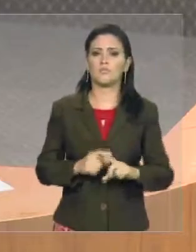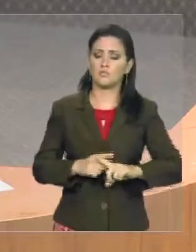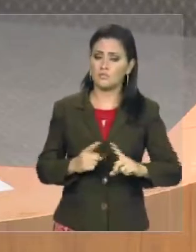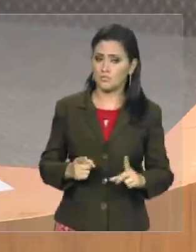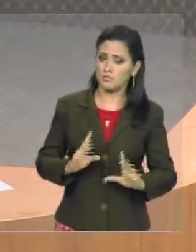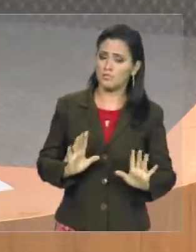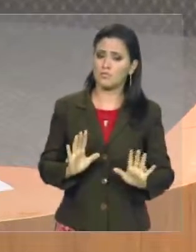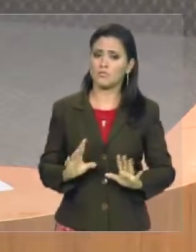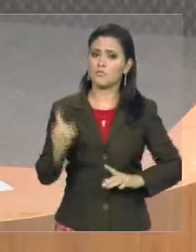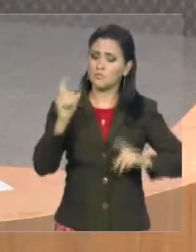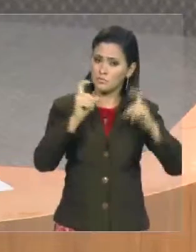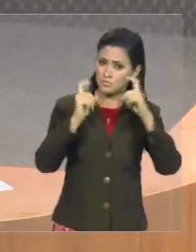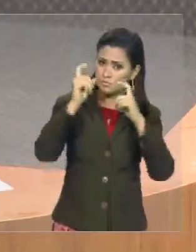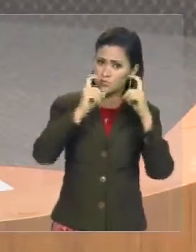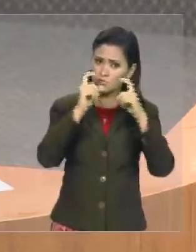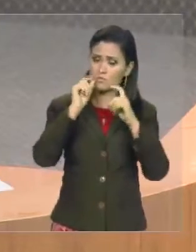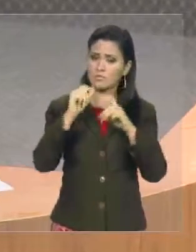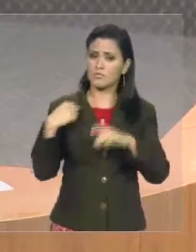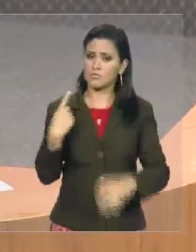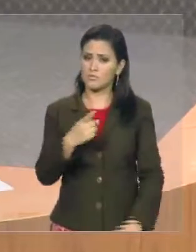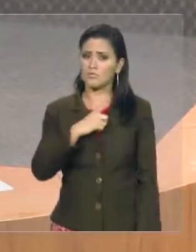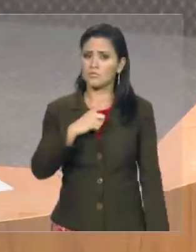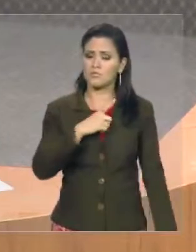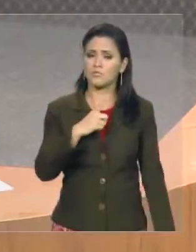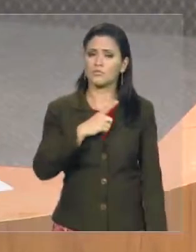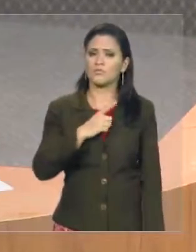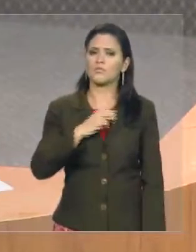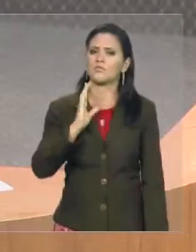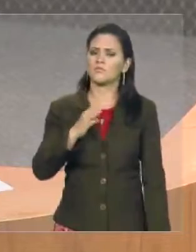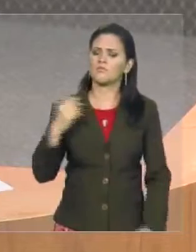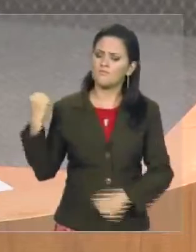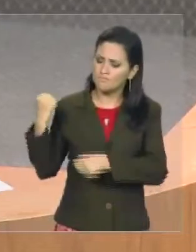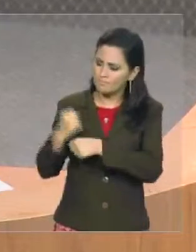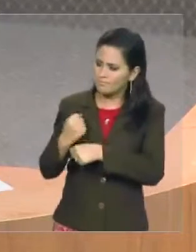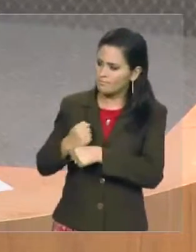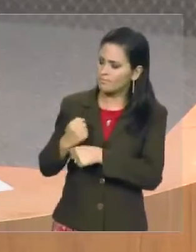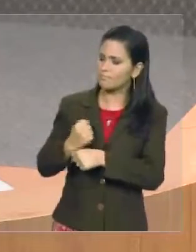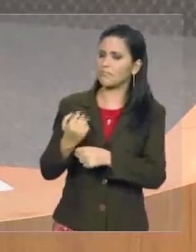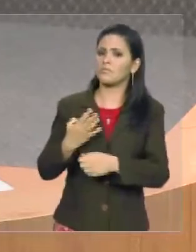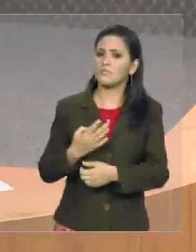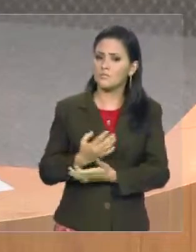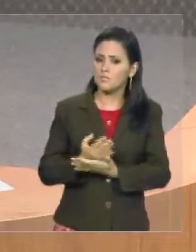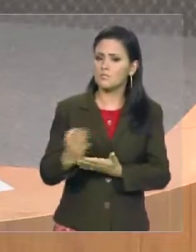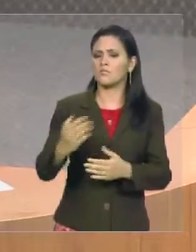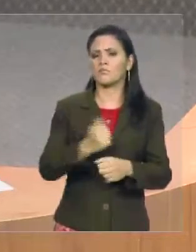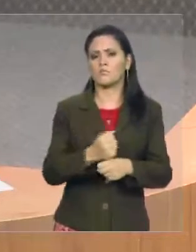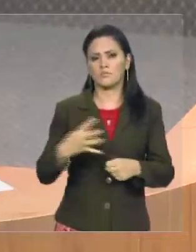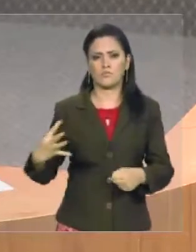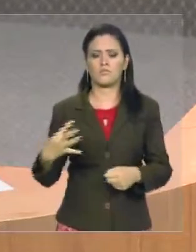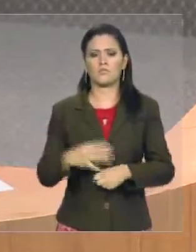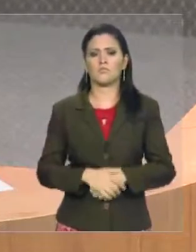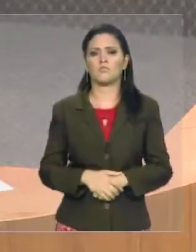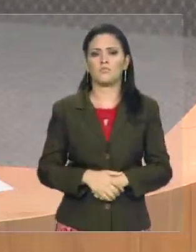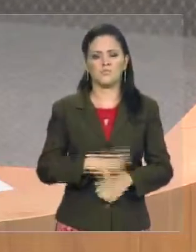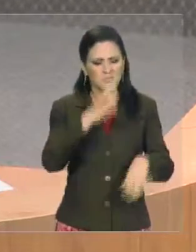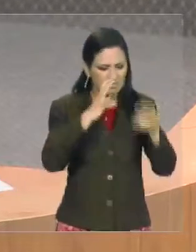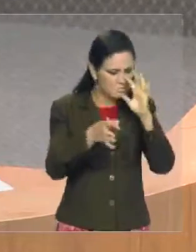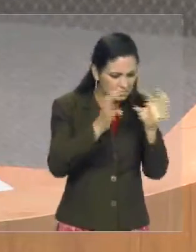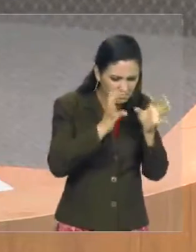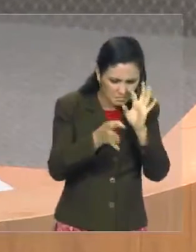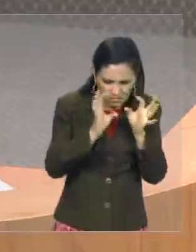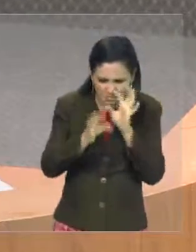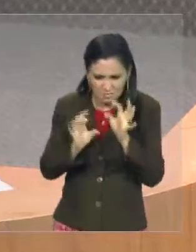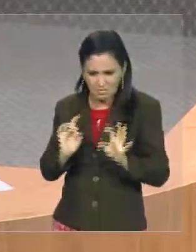é uma preocupação que temos desde o início do mandato, não criticar por criticar, não só para apontar as falhas,